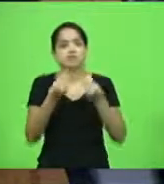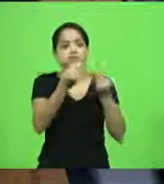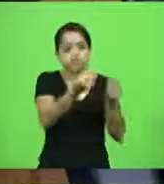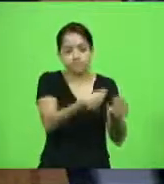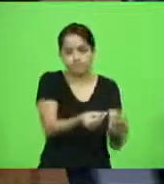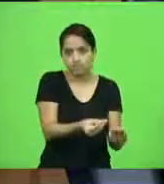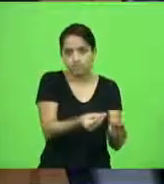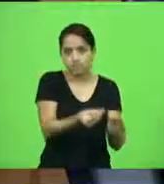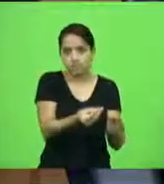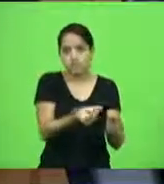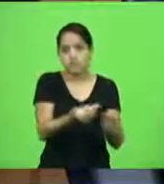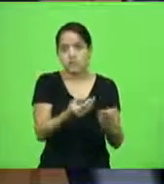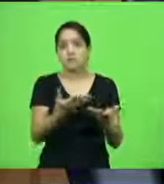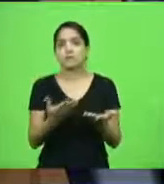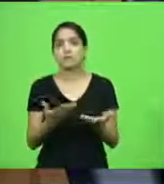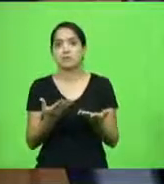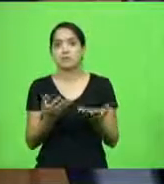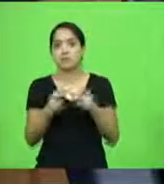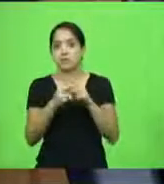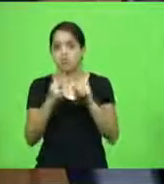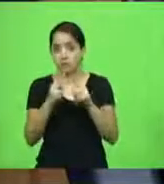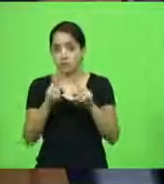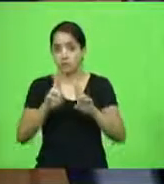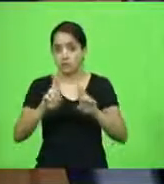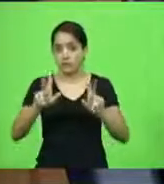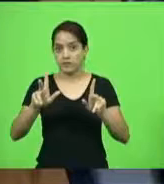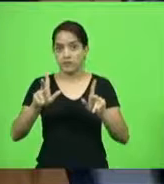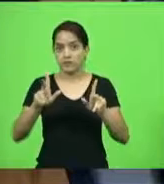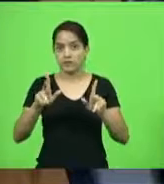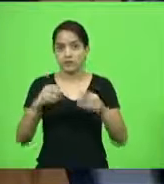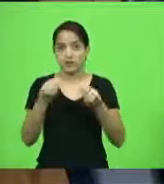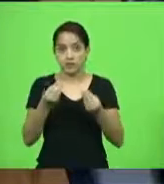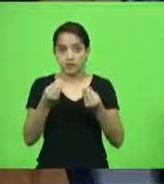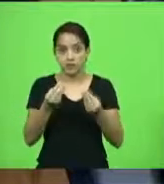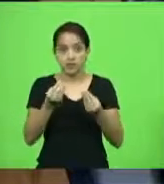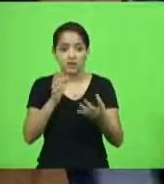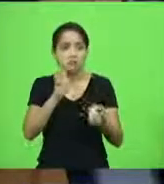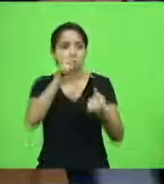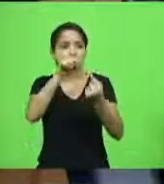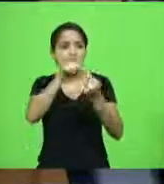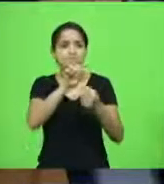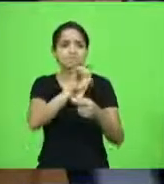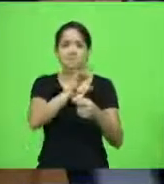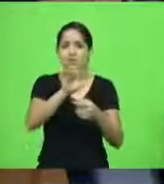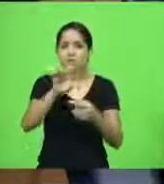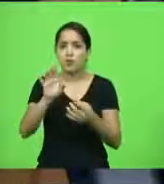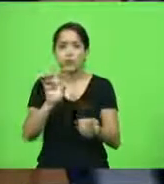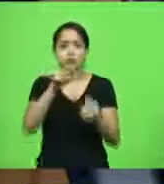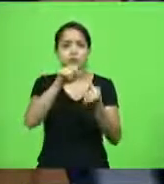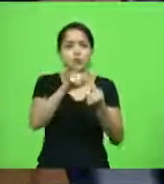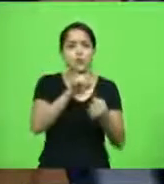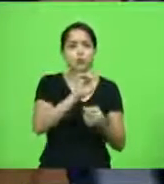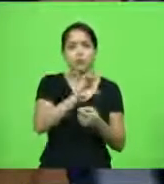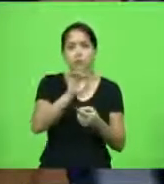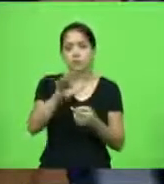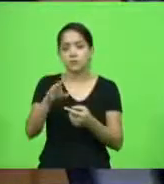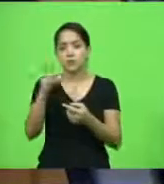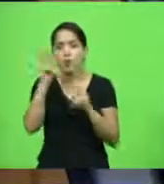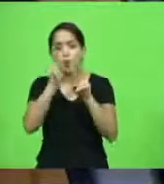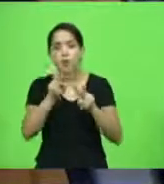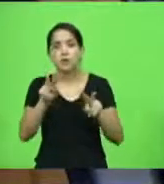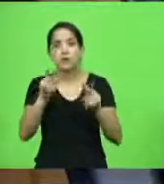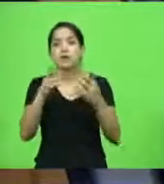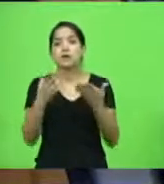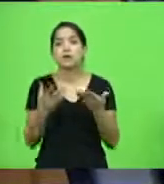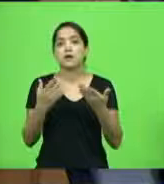as pessoas. São duas coisas diferentes. Nós queremos deixar um legado, cada um com a sua missão, cada um com o seu olhar, por isso